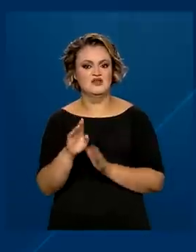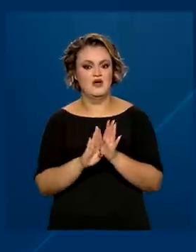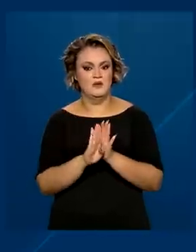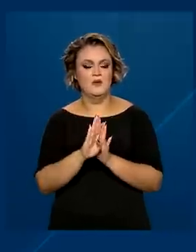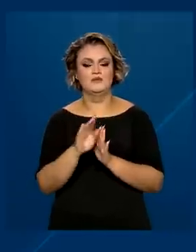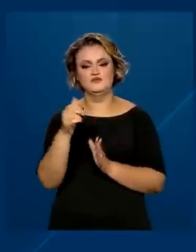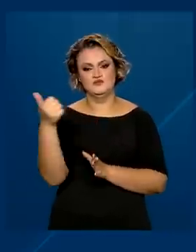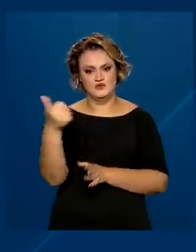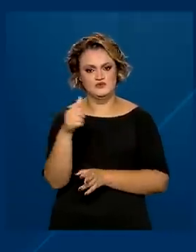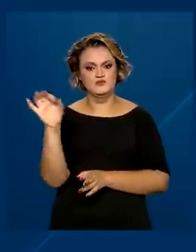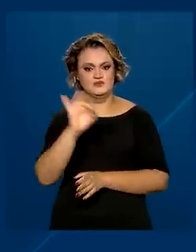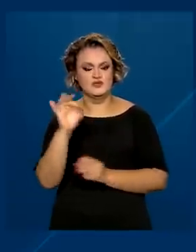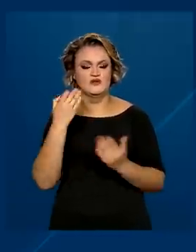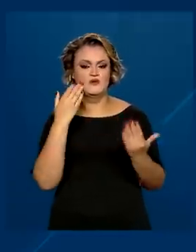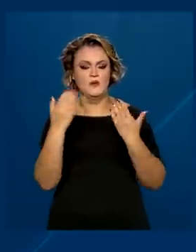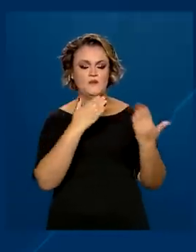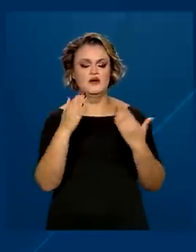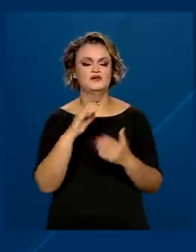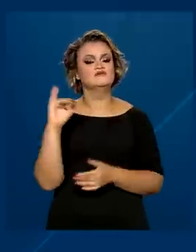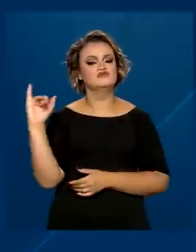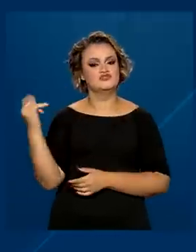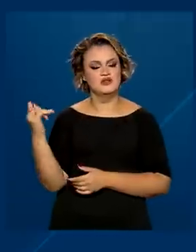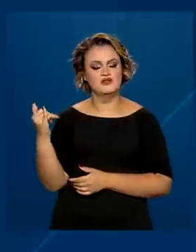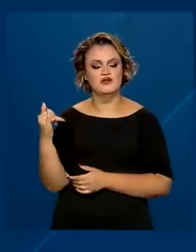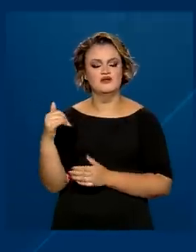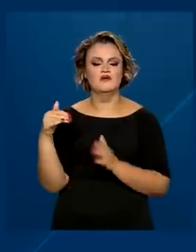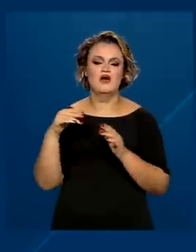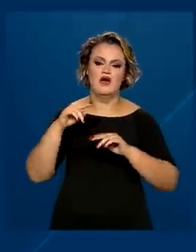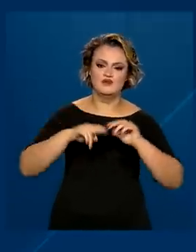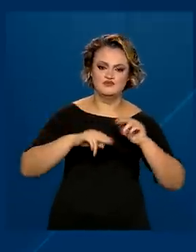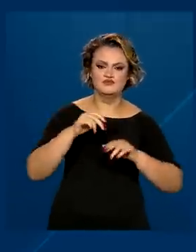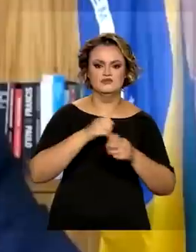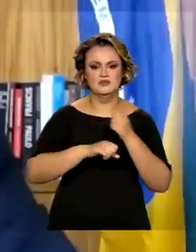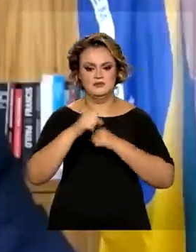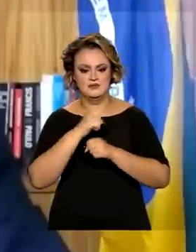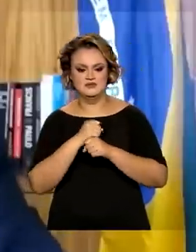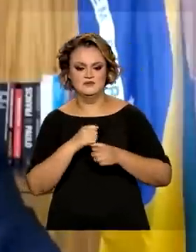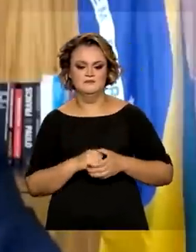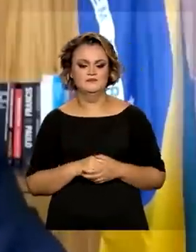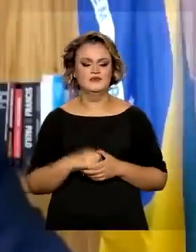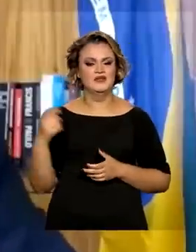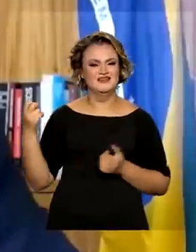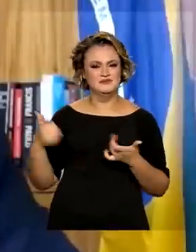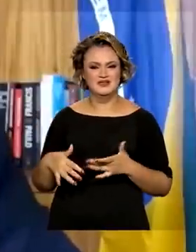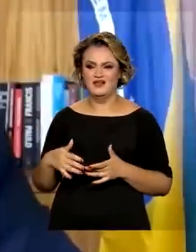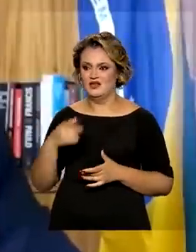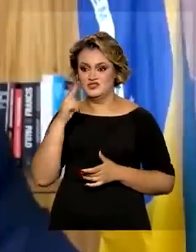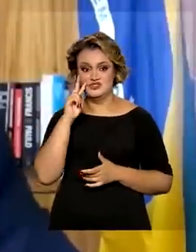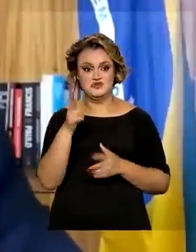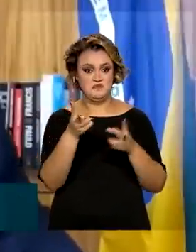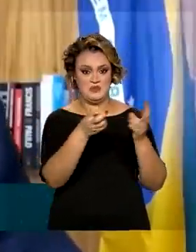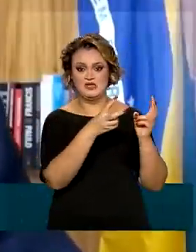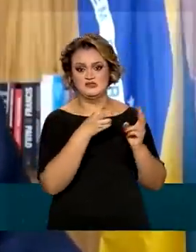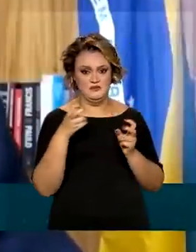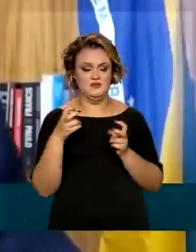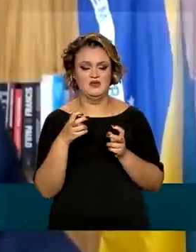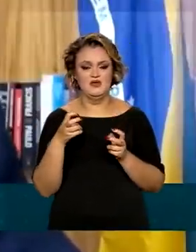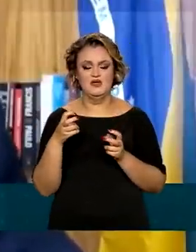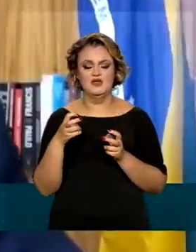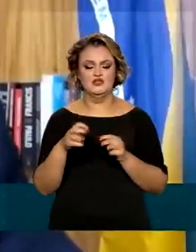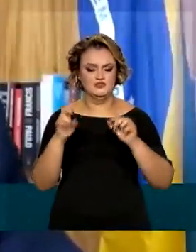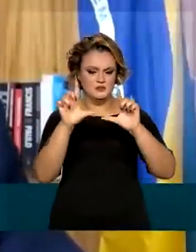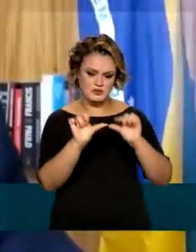11% em comparação a janeiro a junho de 2021. Está ficando muito claro que apesar das nossas